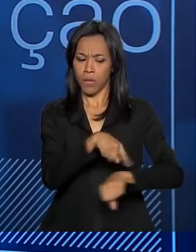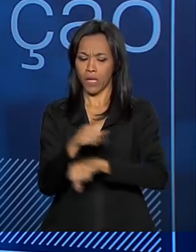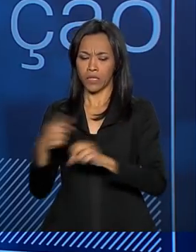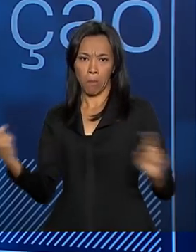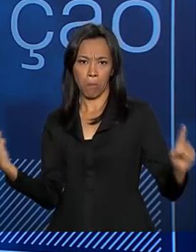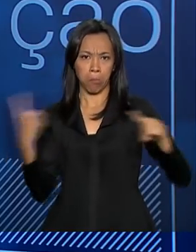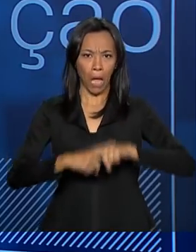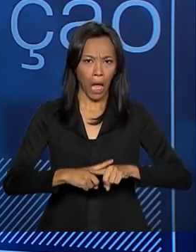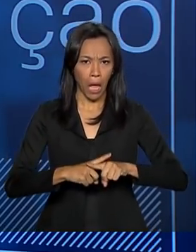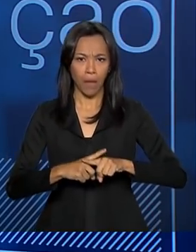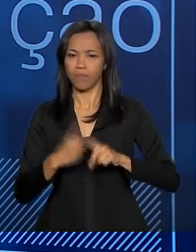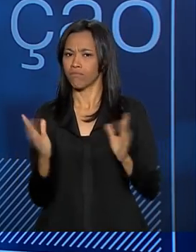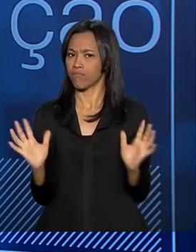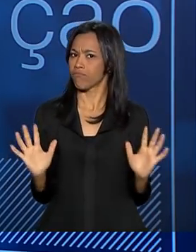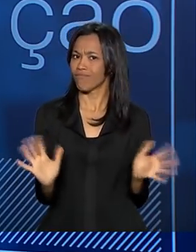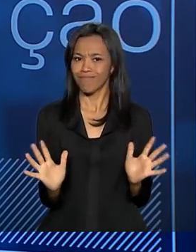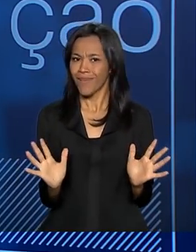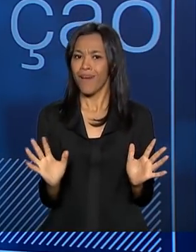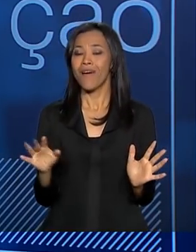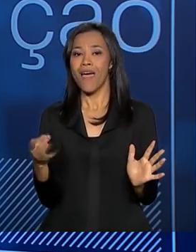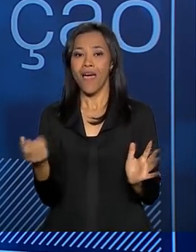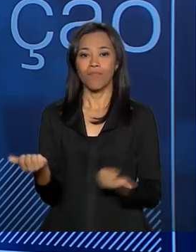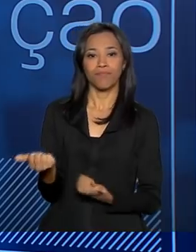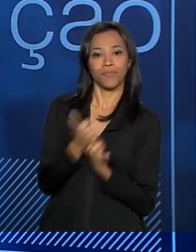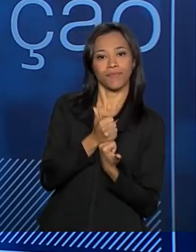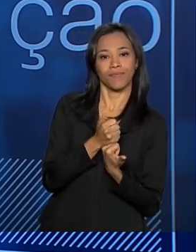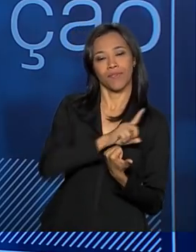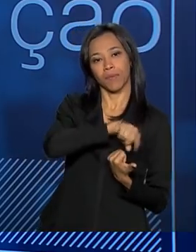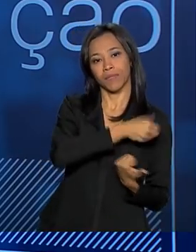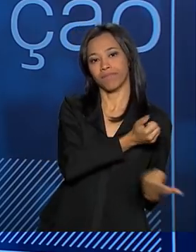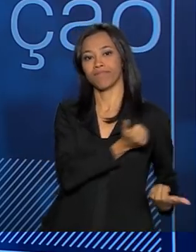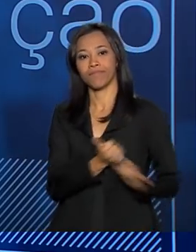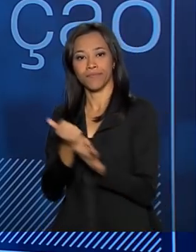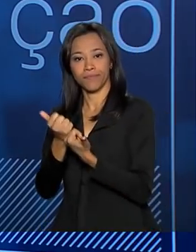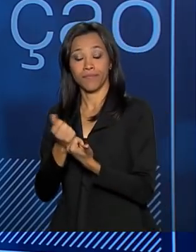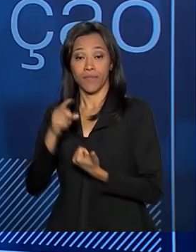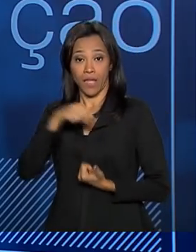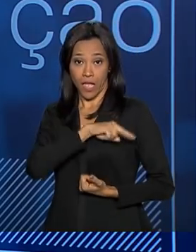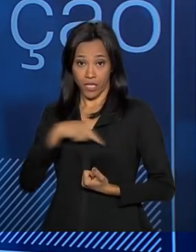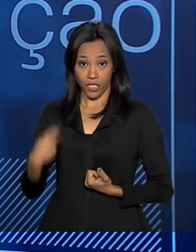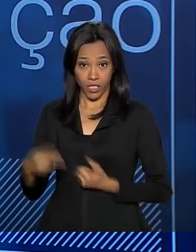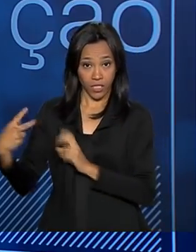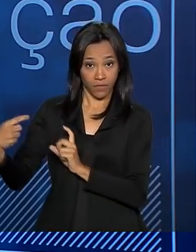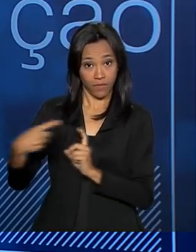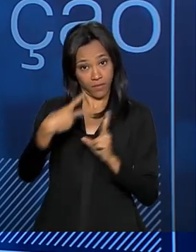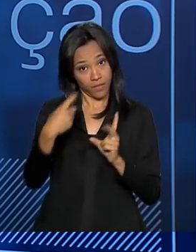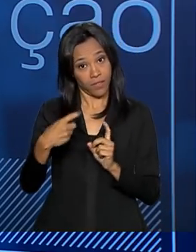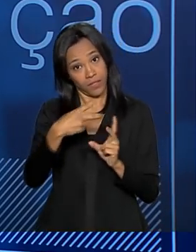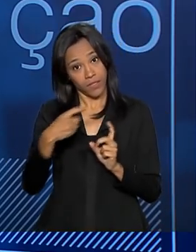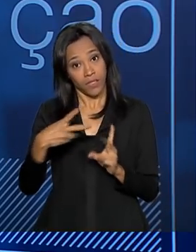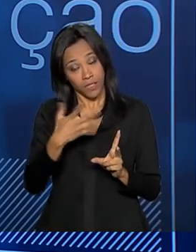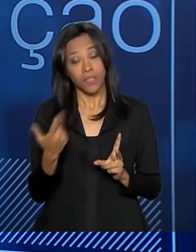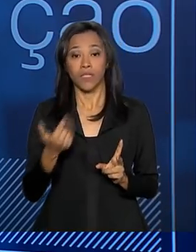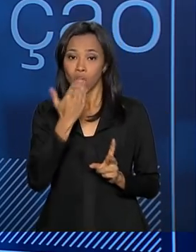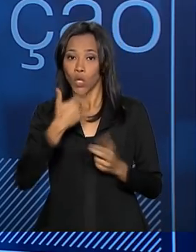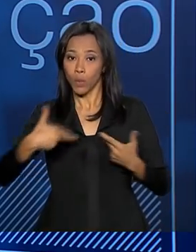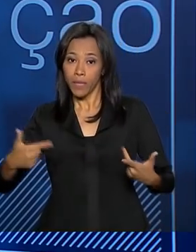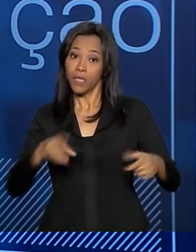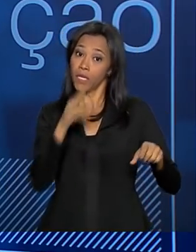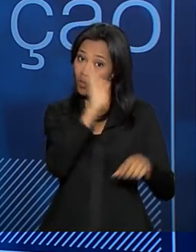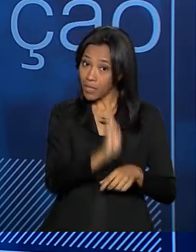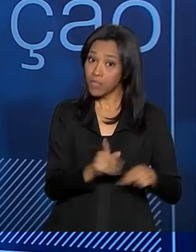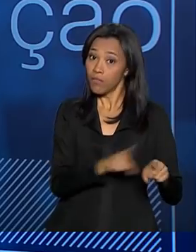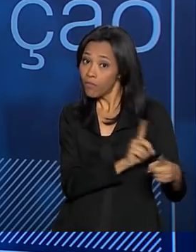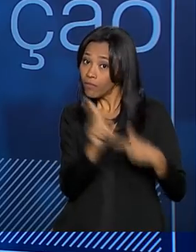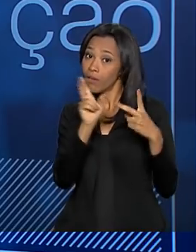têm economias que se complementam. A China é uma grande importadora de alimentos e o Brasil é uma grande exportadora de alimentos. E